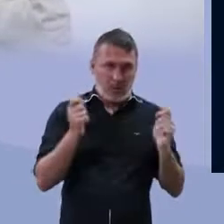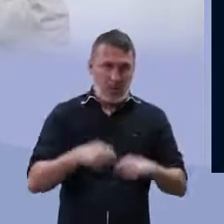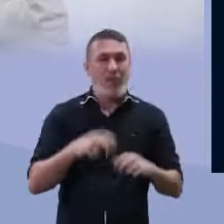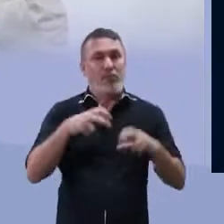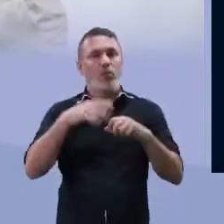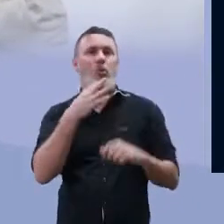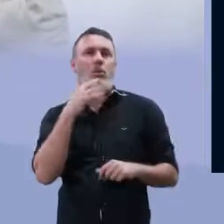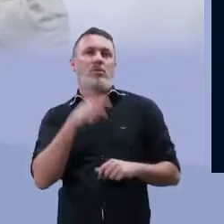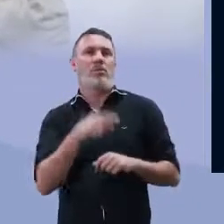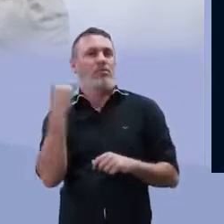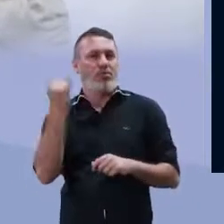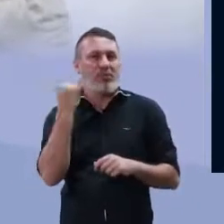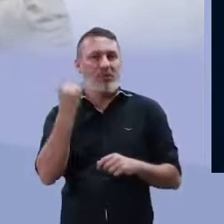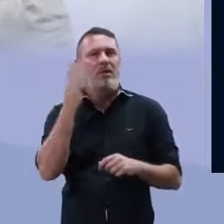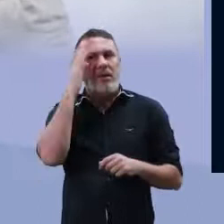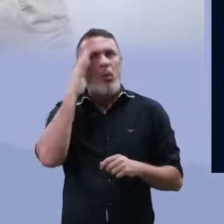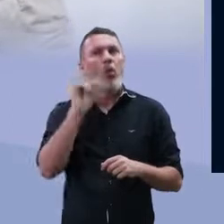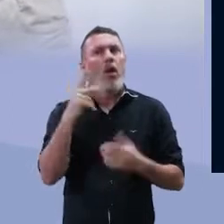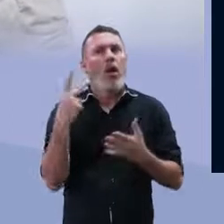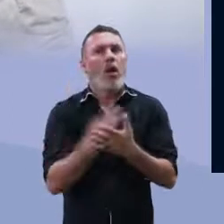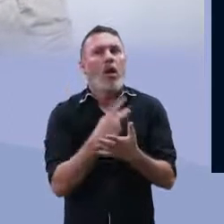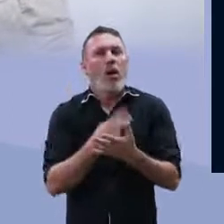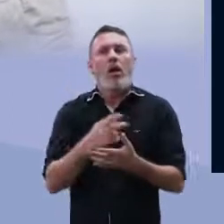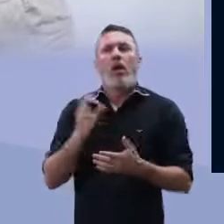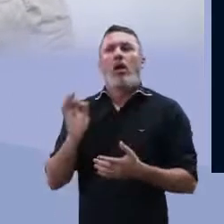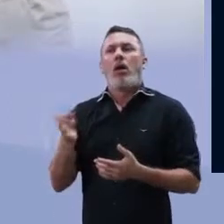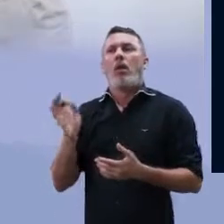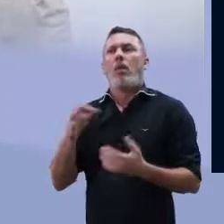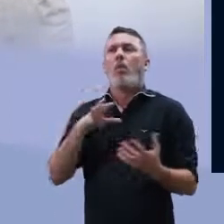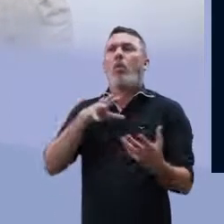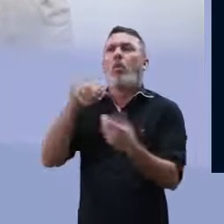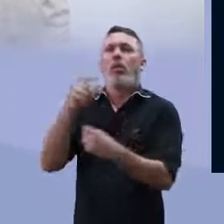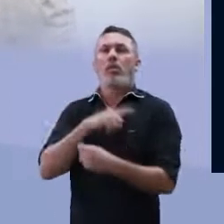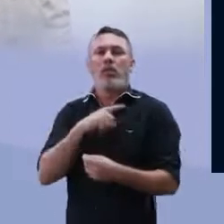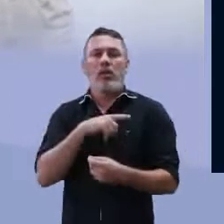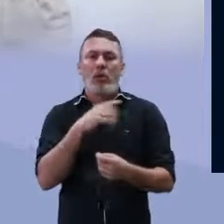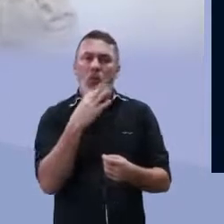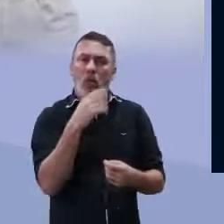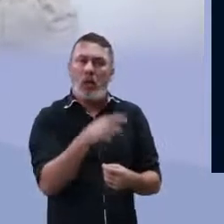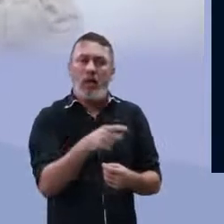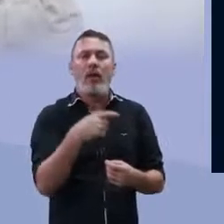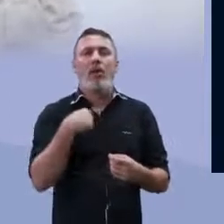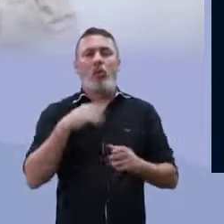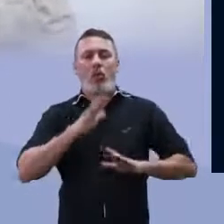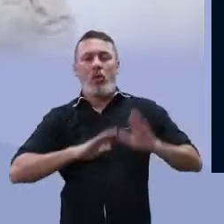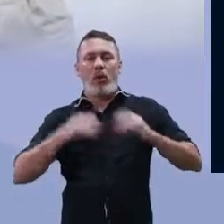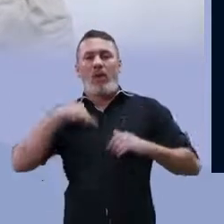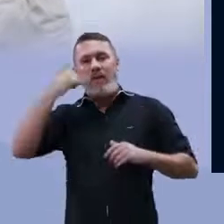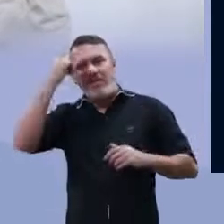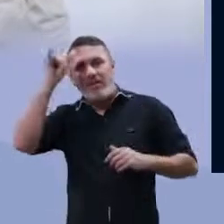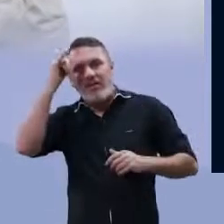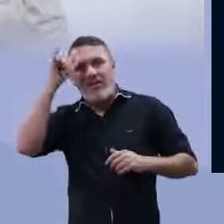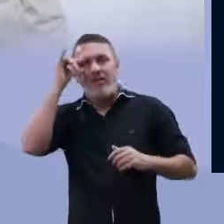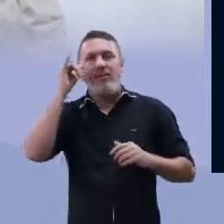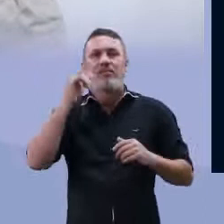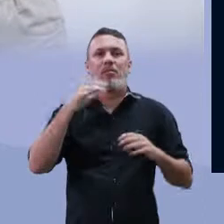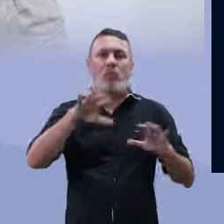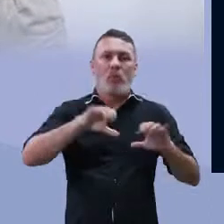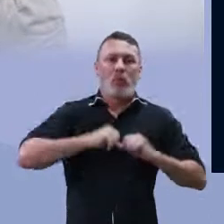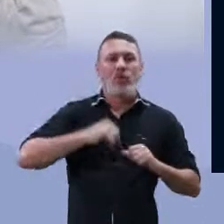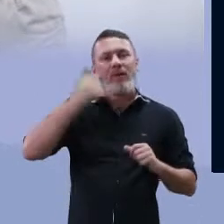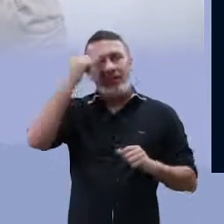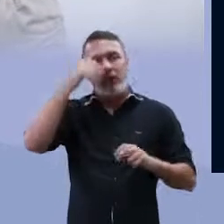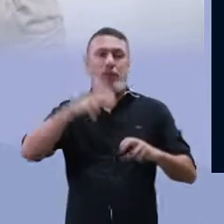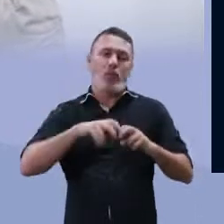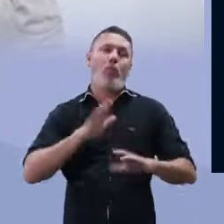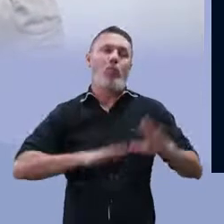causadoras de doenças. Então a gente conhecer sobre elas é extremamente importante para a gente saber como se prevenir e como fazer o